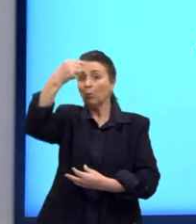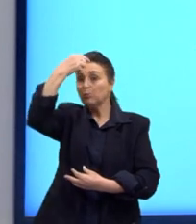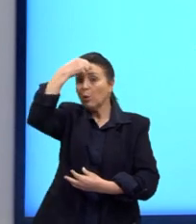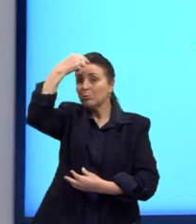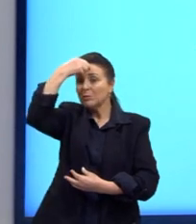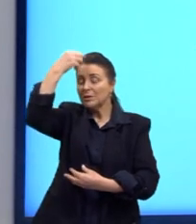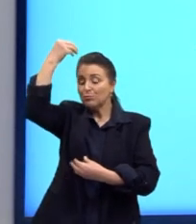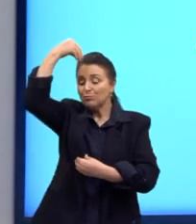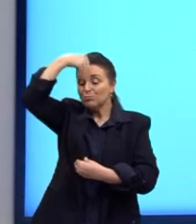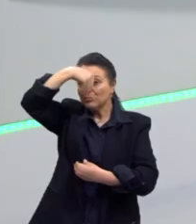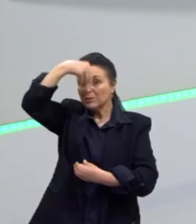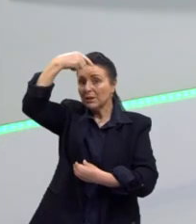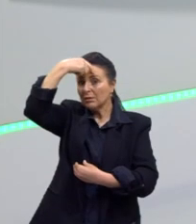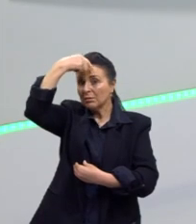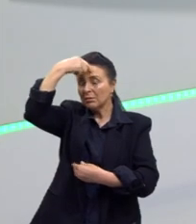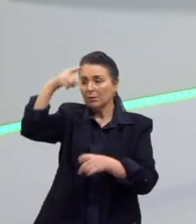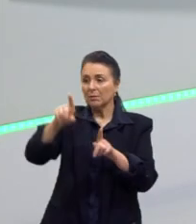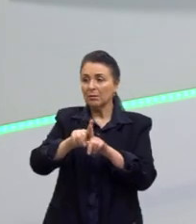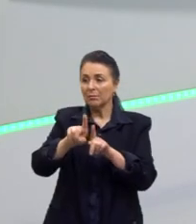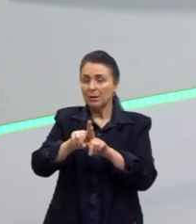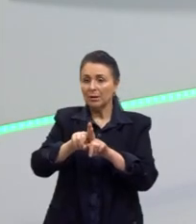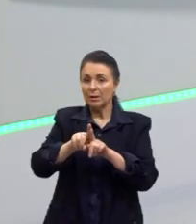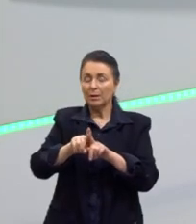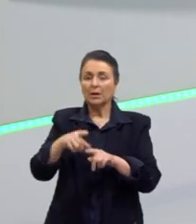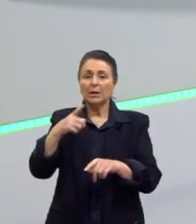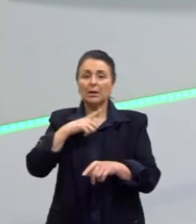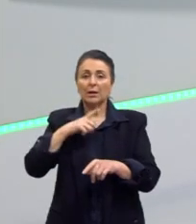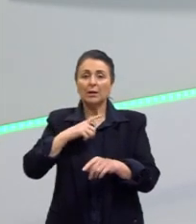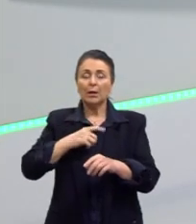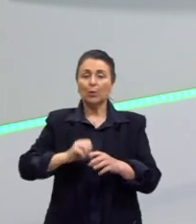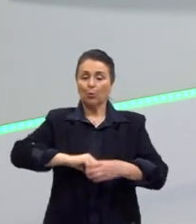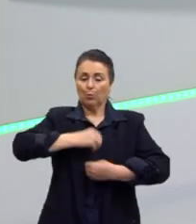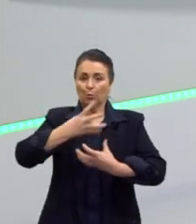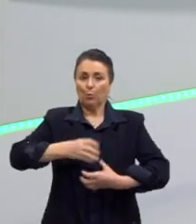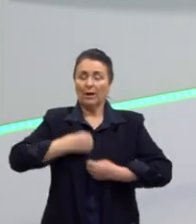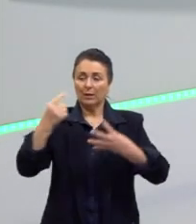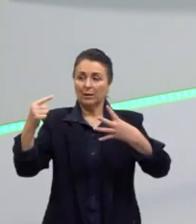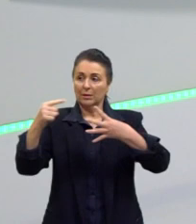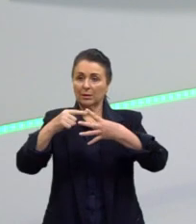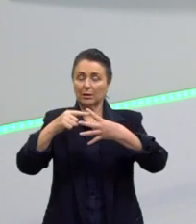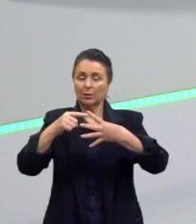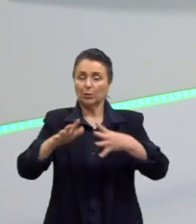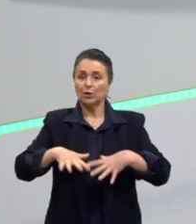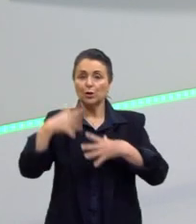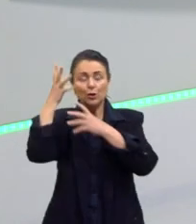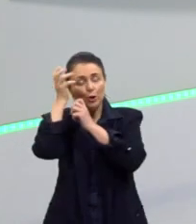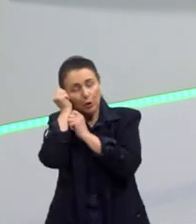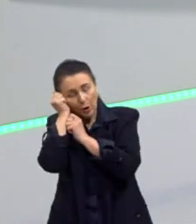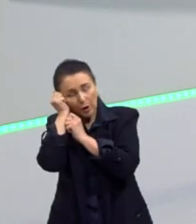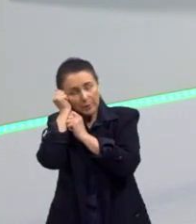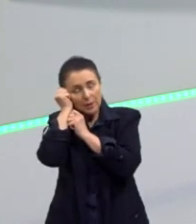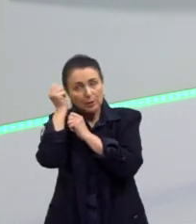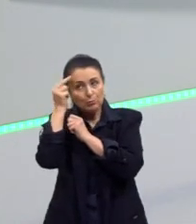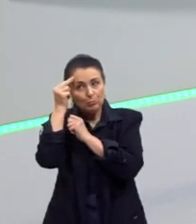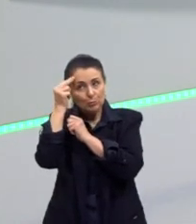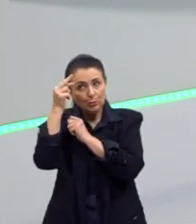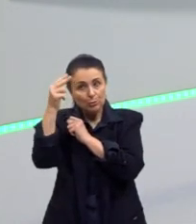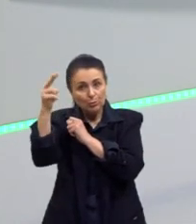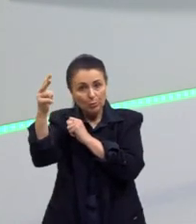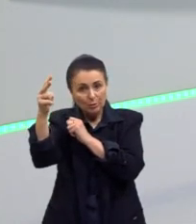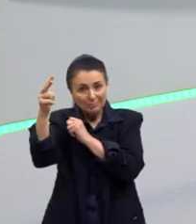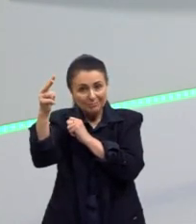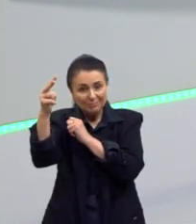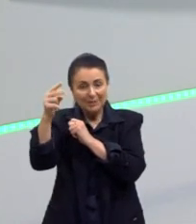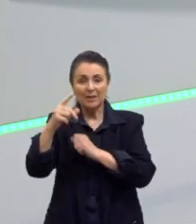inconsciente, por quê? Para esse poeta simbolista, quando a gente dorme e tem sonhos, né? O mundo onírico